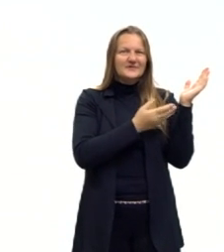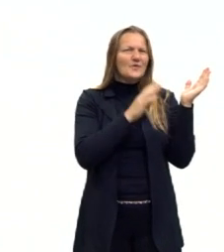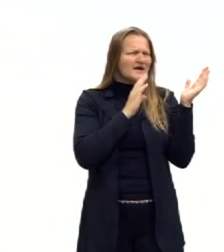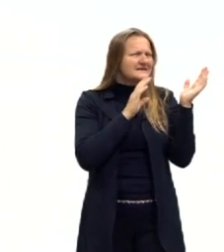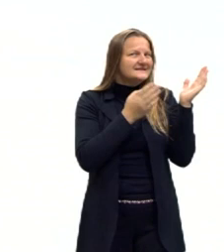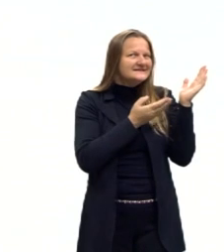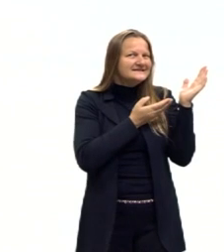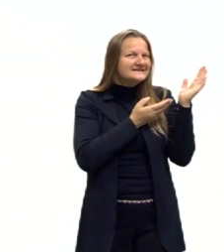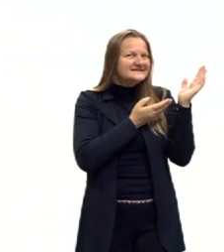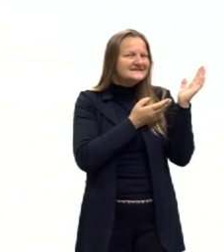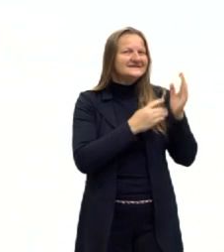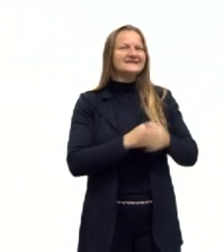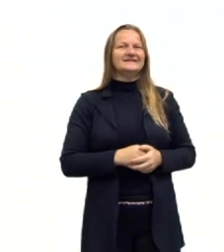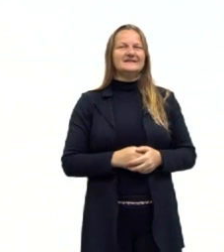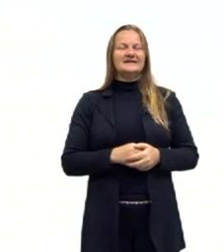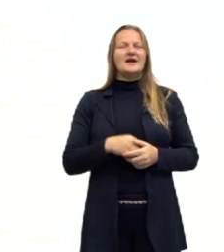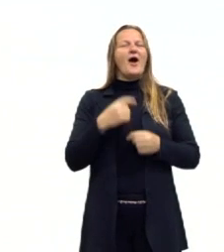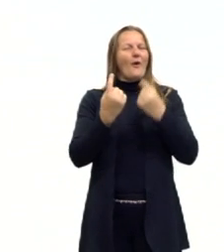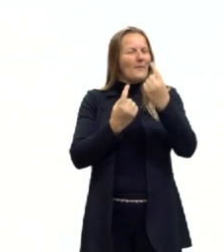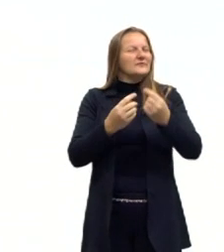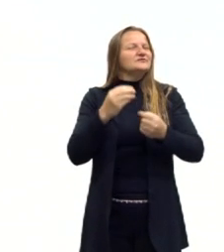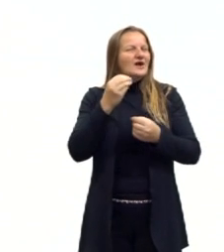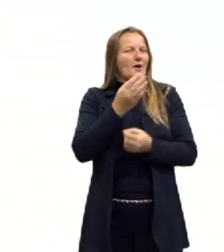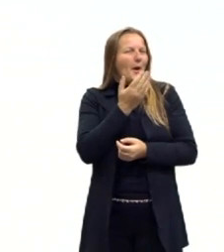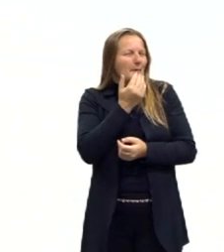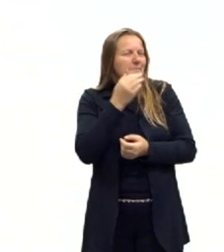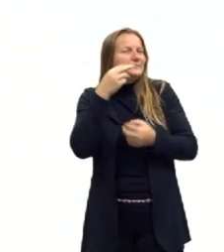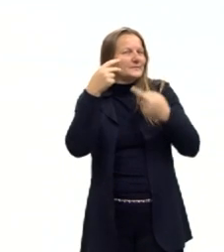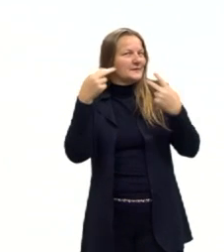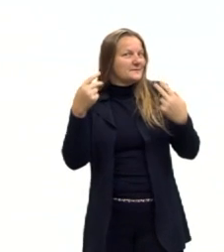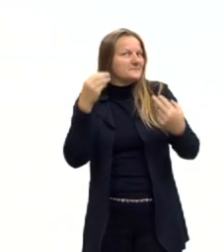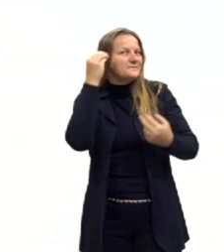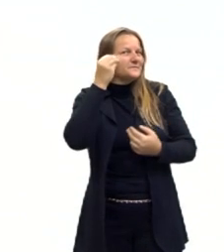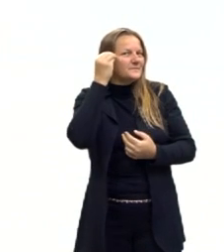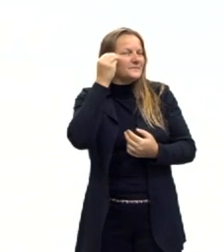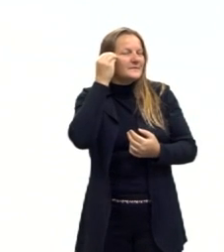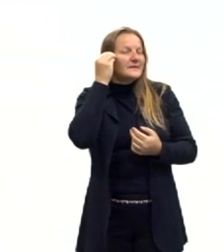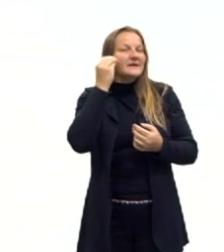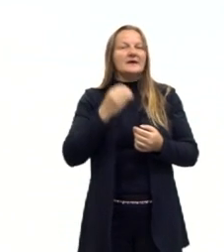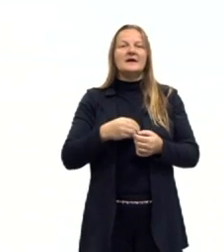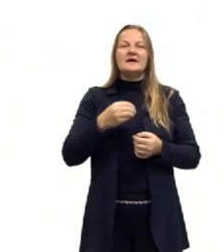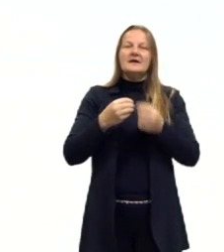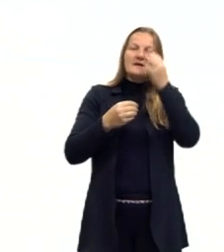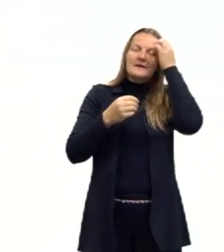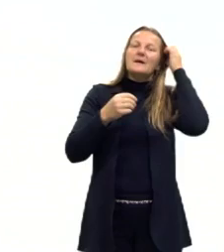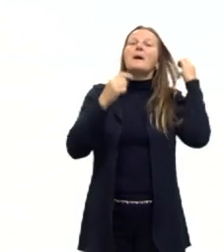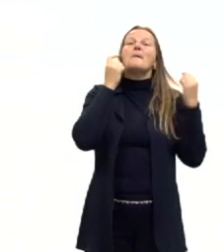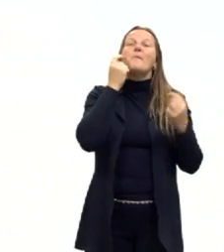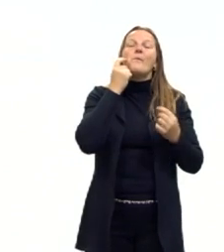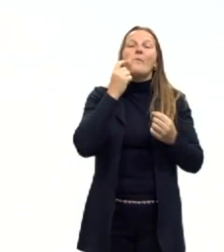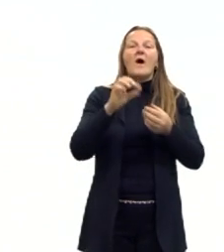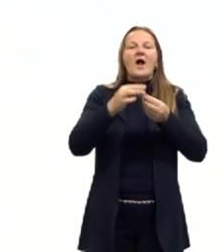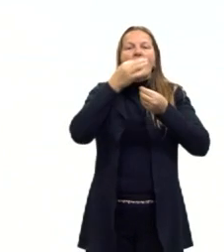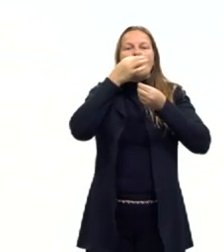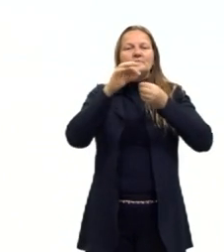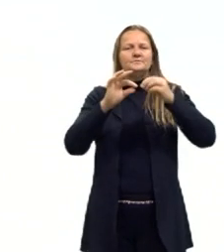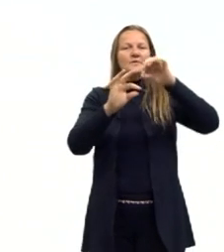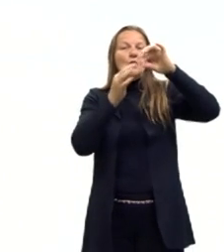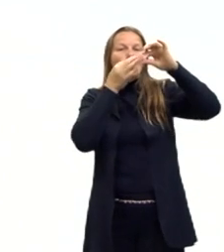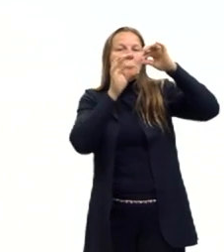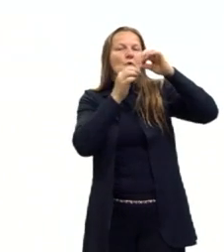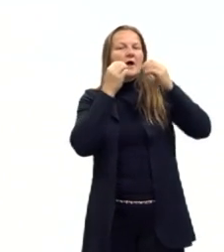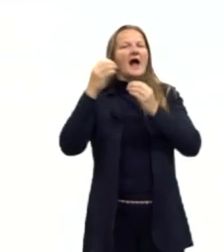conhece e consome em algum momento, já consumiu, essas balas saborizadas. Essas que tem sabor de uva, de